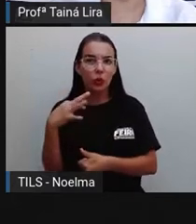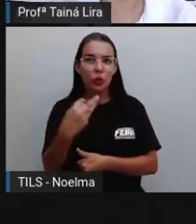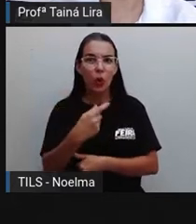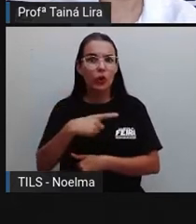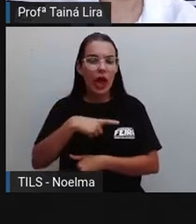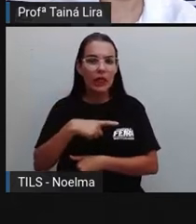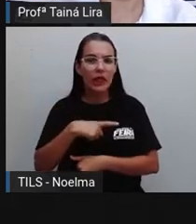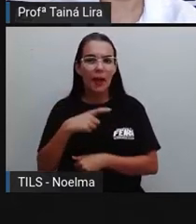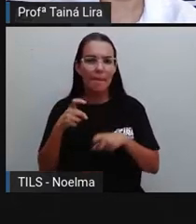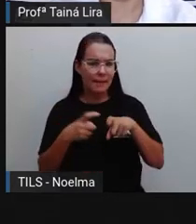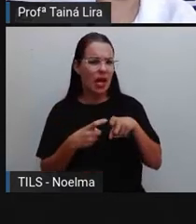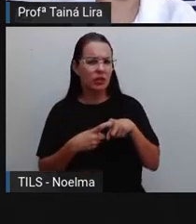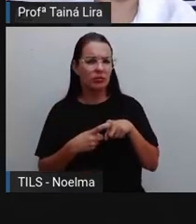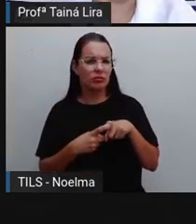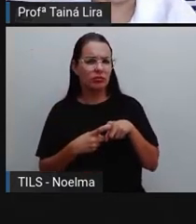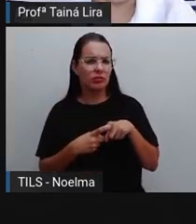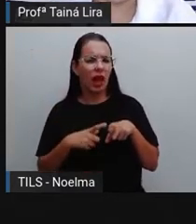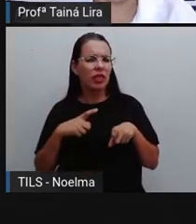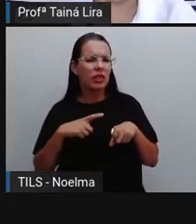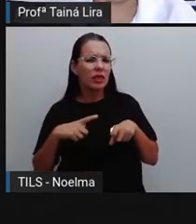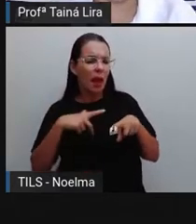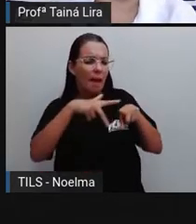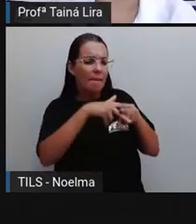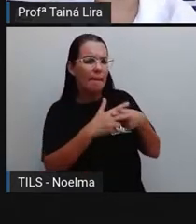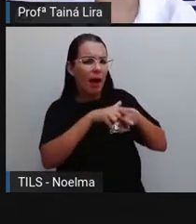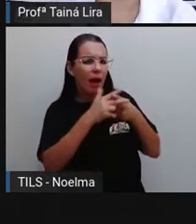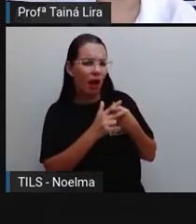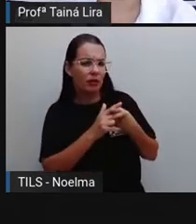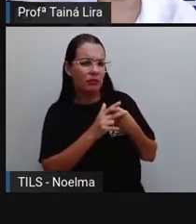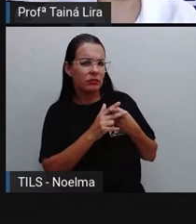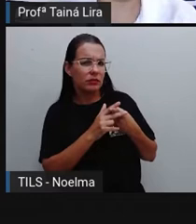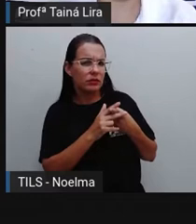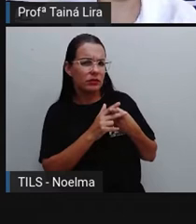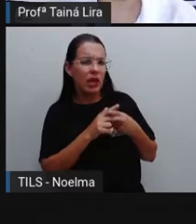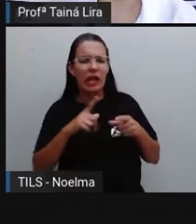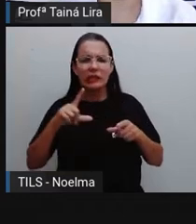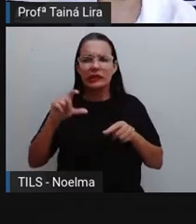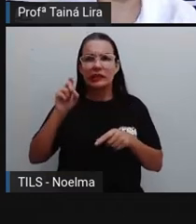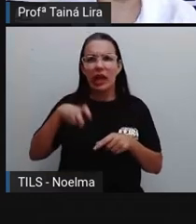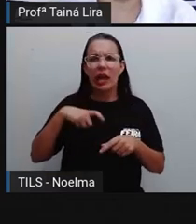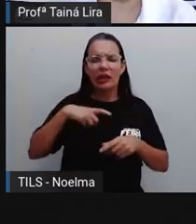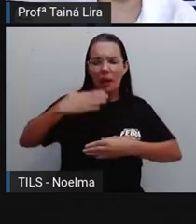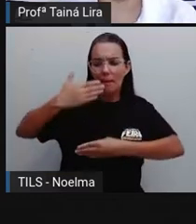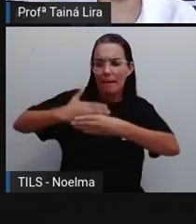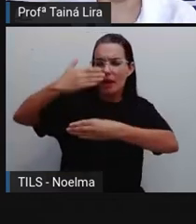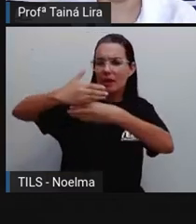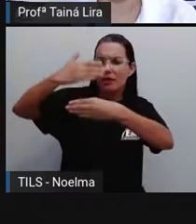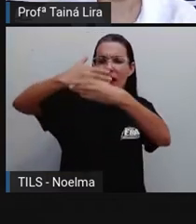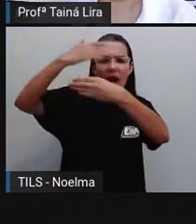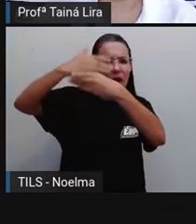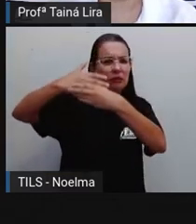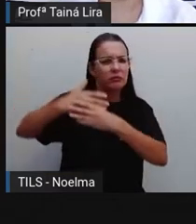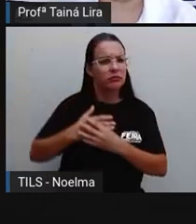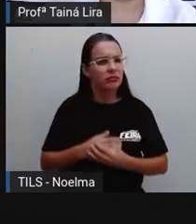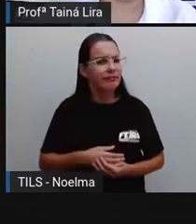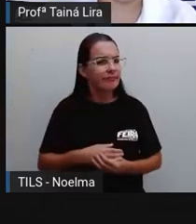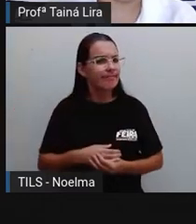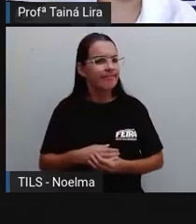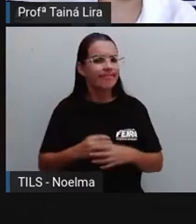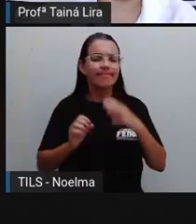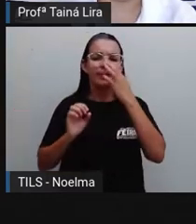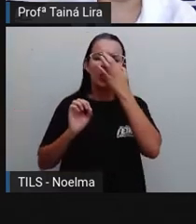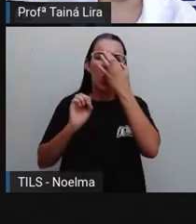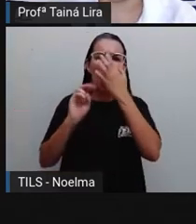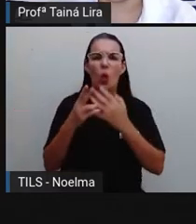Será que tem mecânico? Será que tem pedreiro? O que é vocês acham? Ou não? Vocês acham que essas